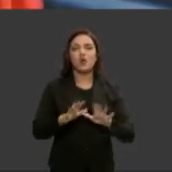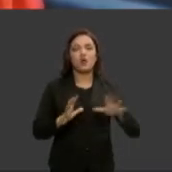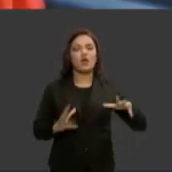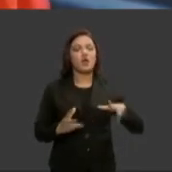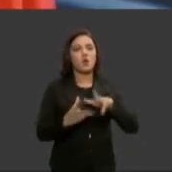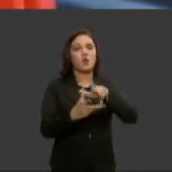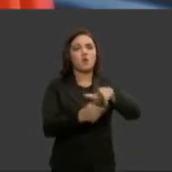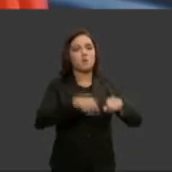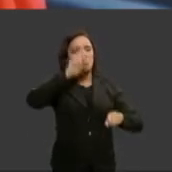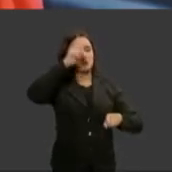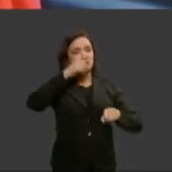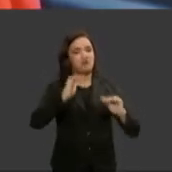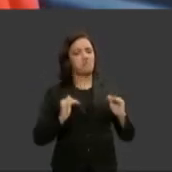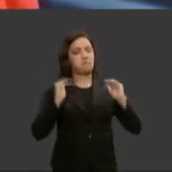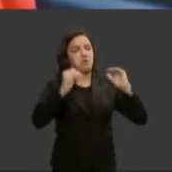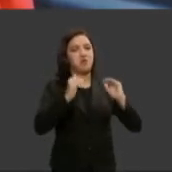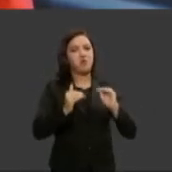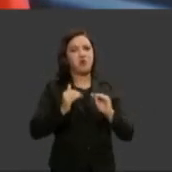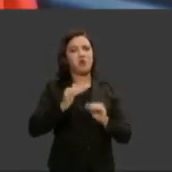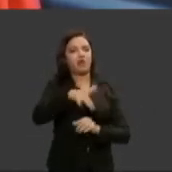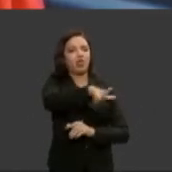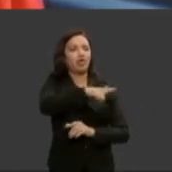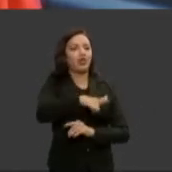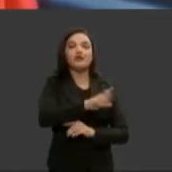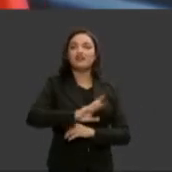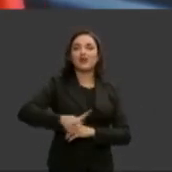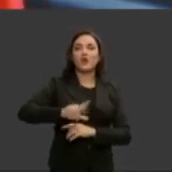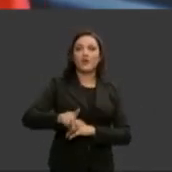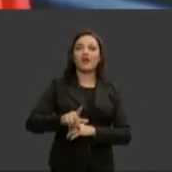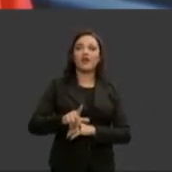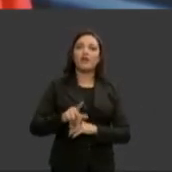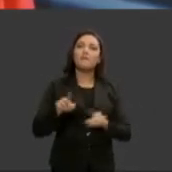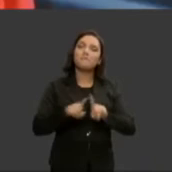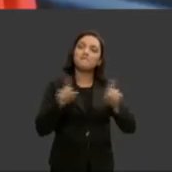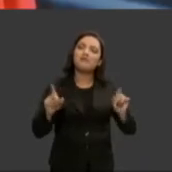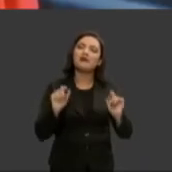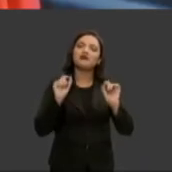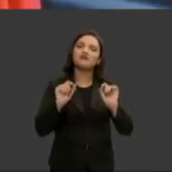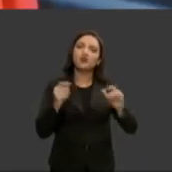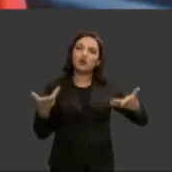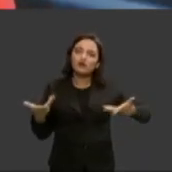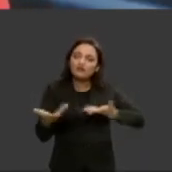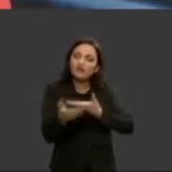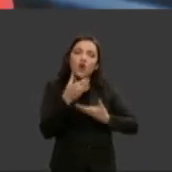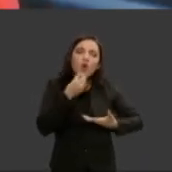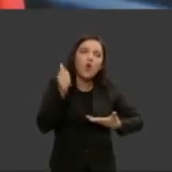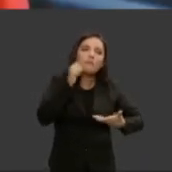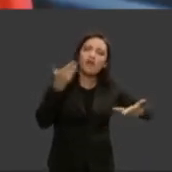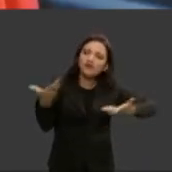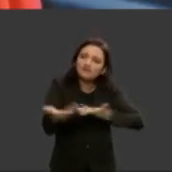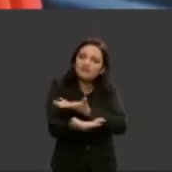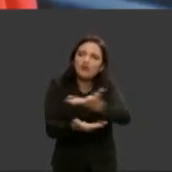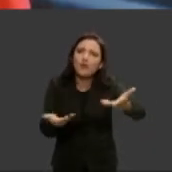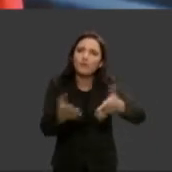nós nós queremos sim dominar o mundo para dividir com os homens porque sem dúvida alguma as